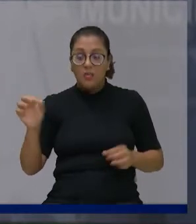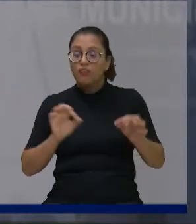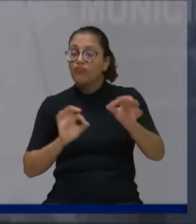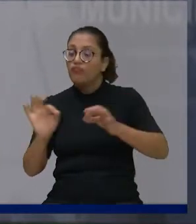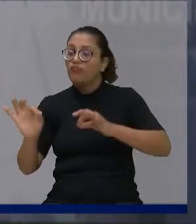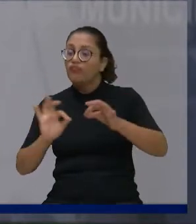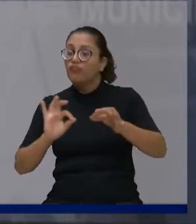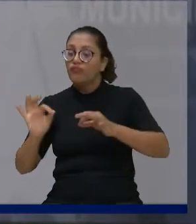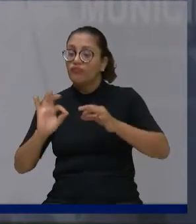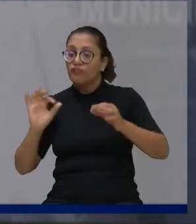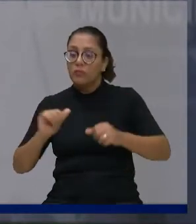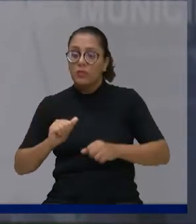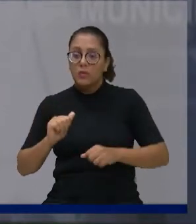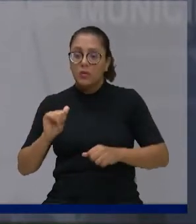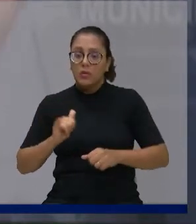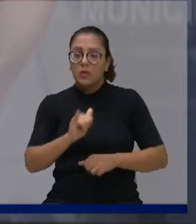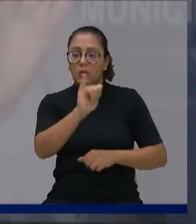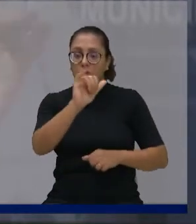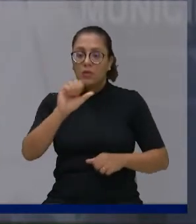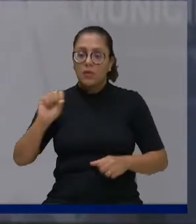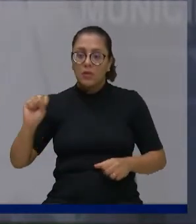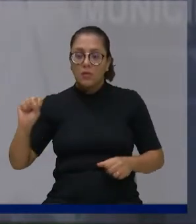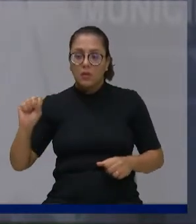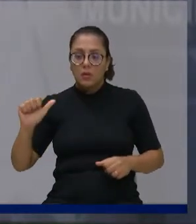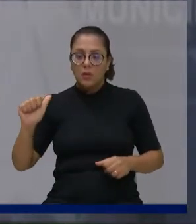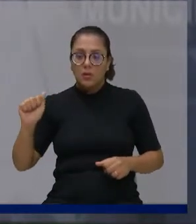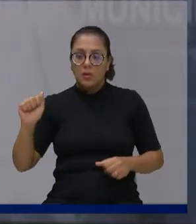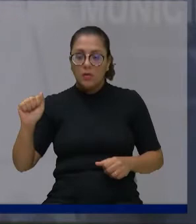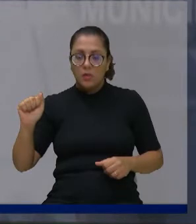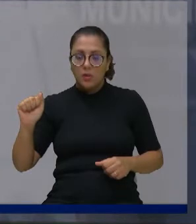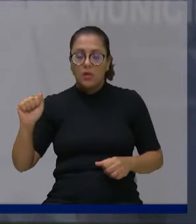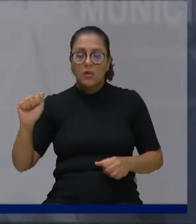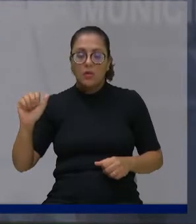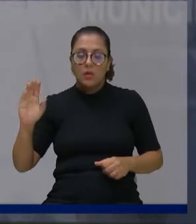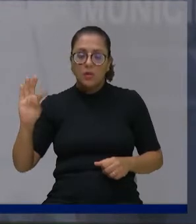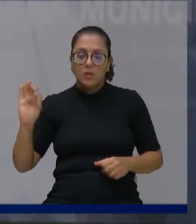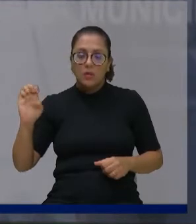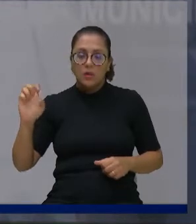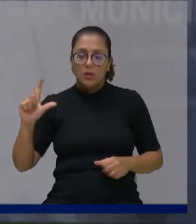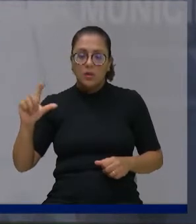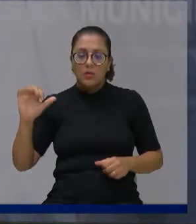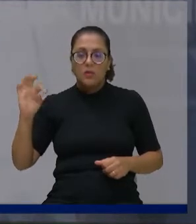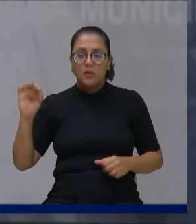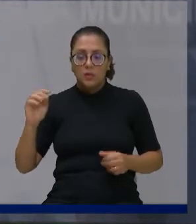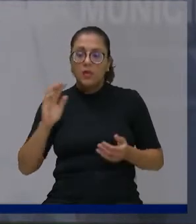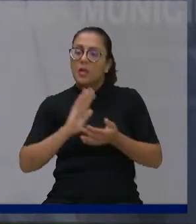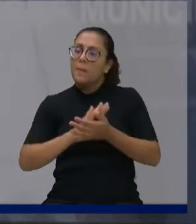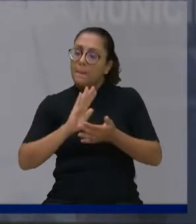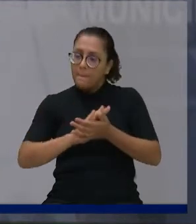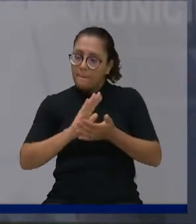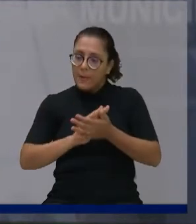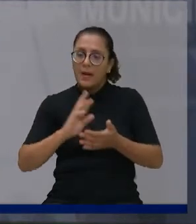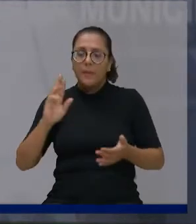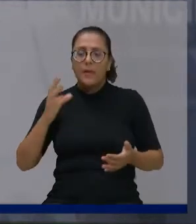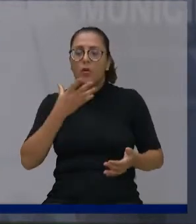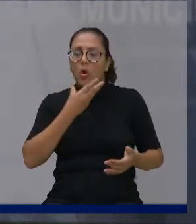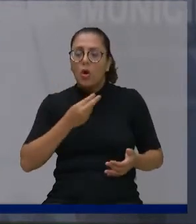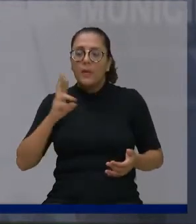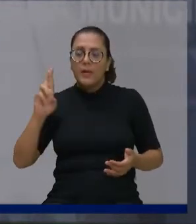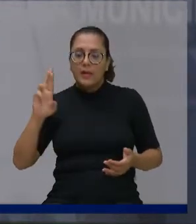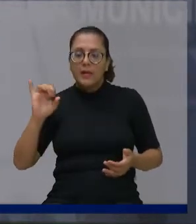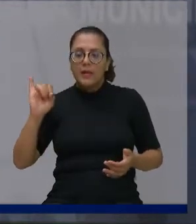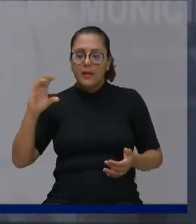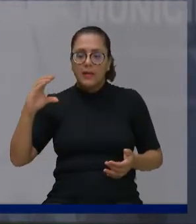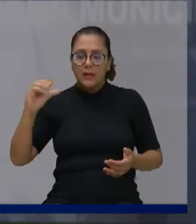Então, agora está a comitiva toda comemorando, mas queria deixar aqui os parabéns para o Ricardo Galvão, que foi o